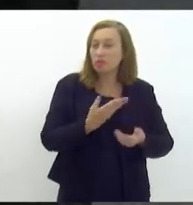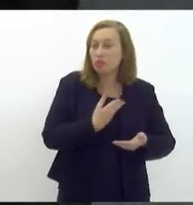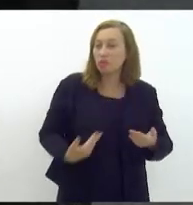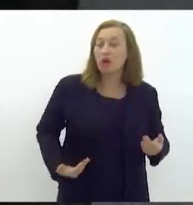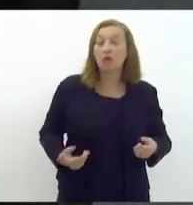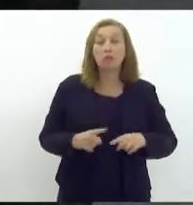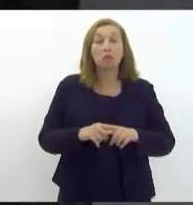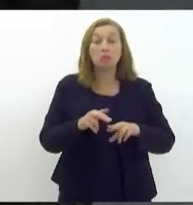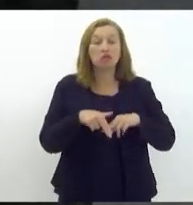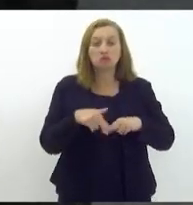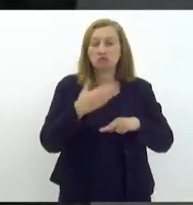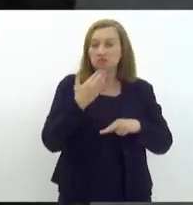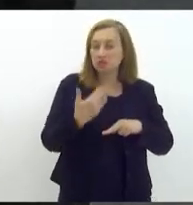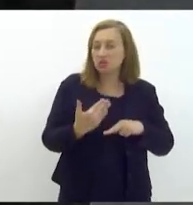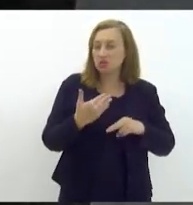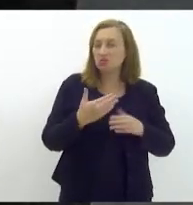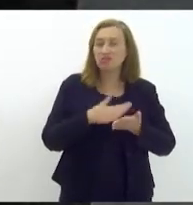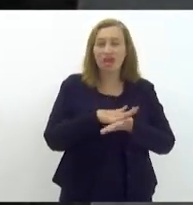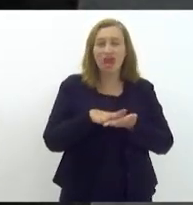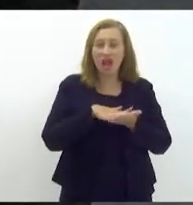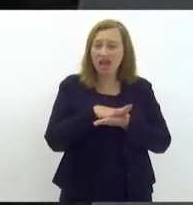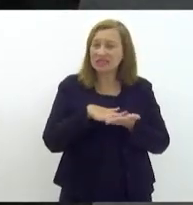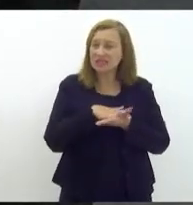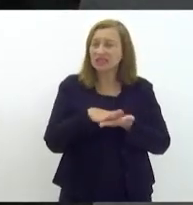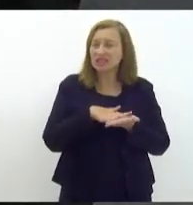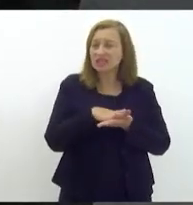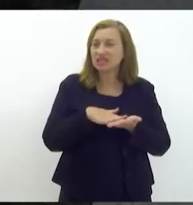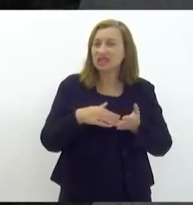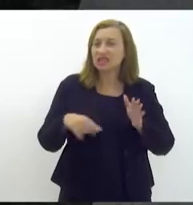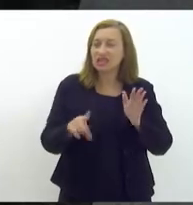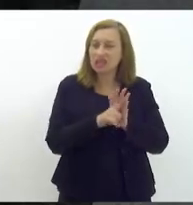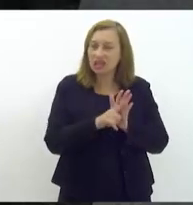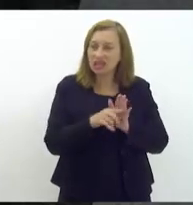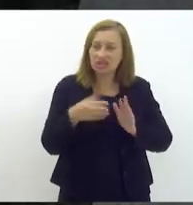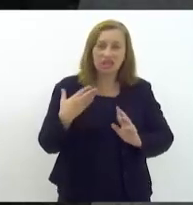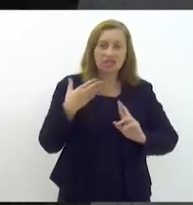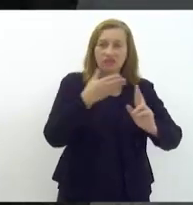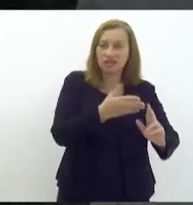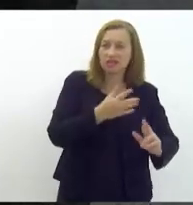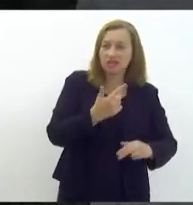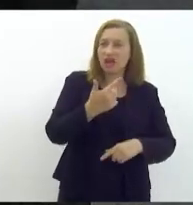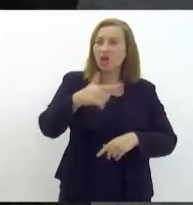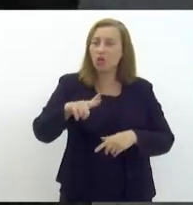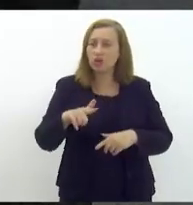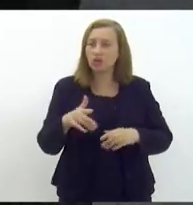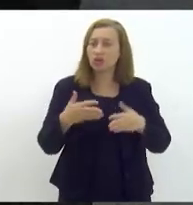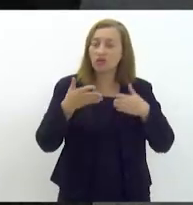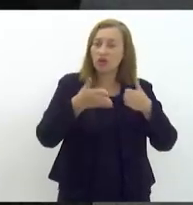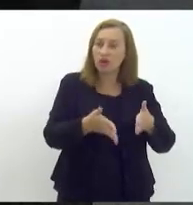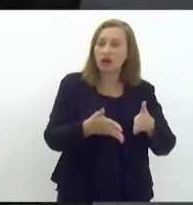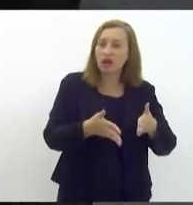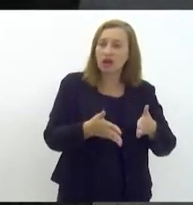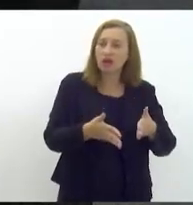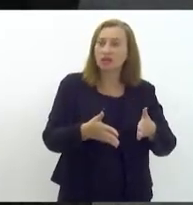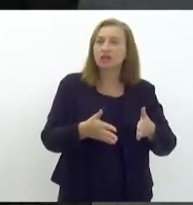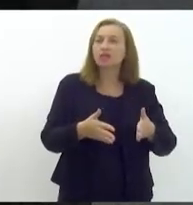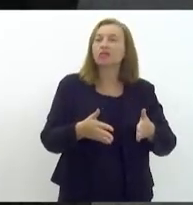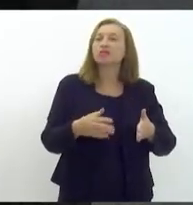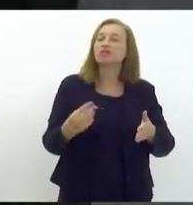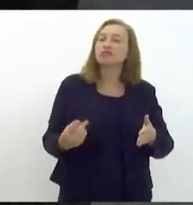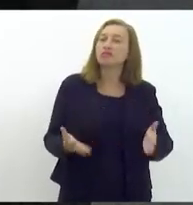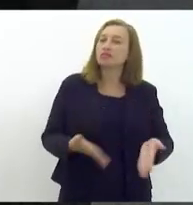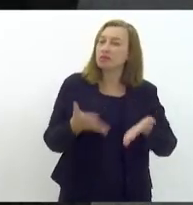que a gente nem pediu nenhum tipo de que essa lei se referisse a outra, porque é uma específica até para prestigiar a